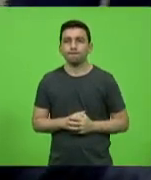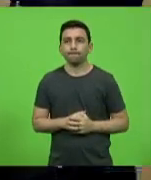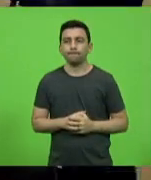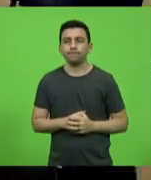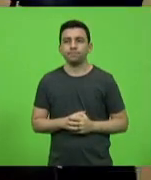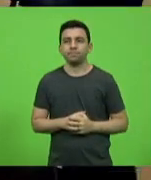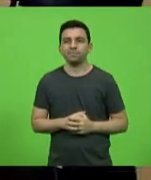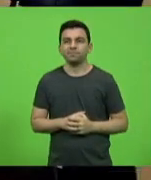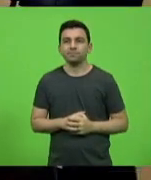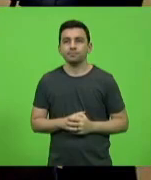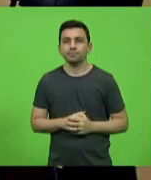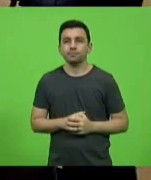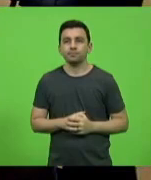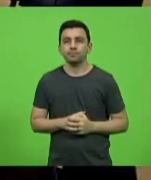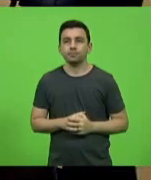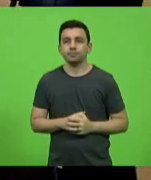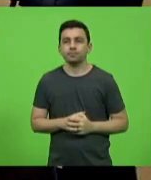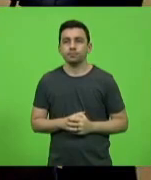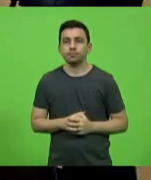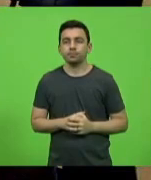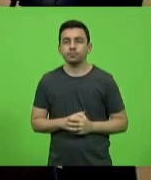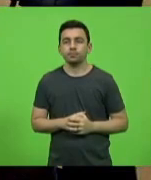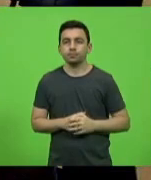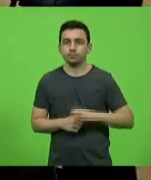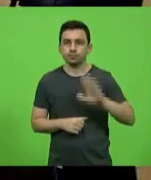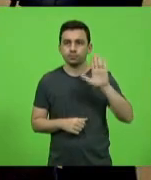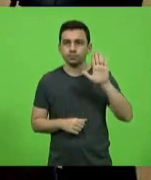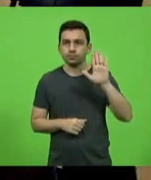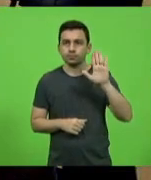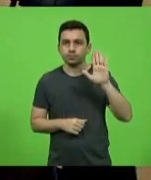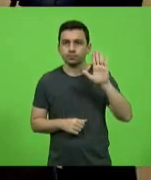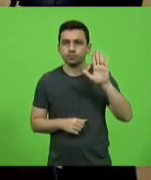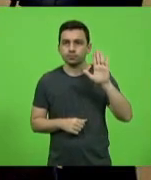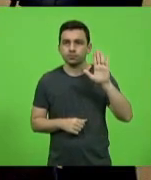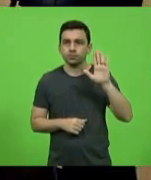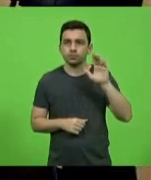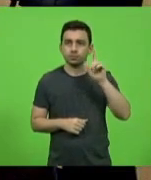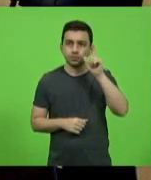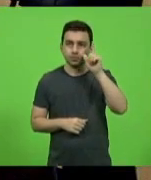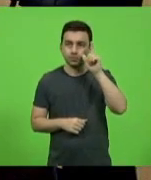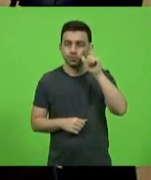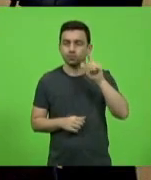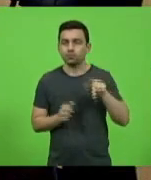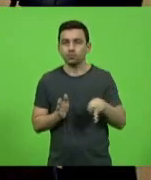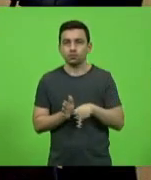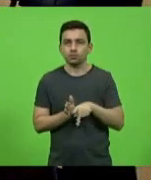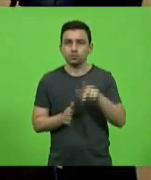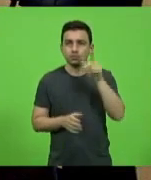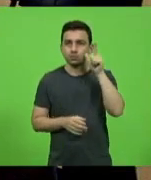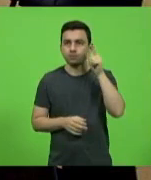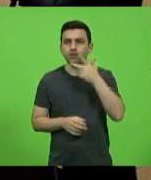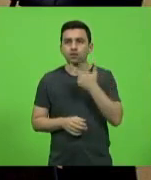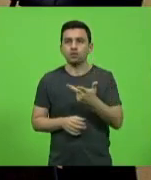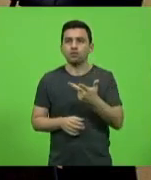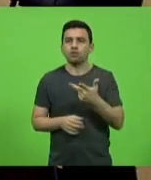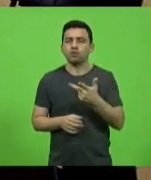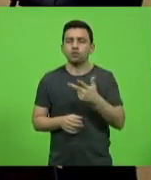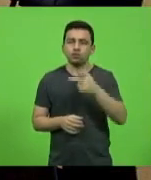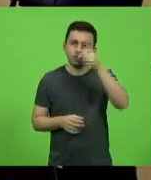o deputado Sargento Lima escreve no grupo que está com o sinal, como disse a deputada, e diz que vota sim.